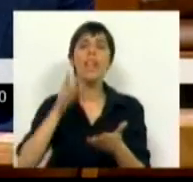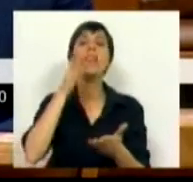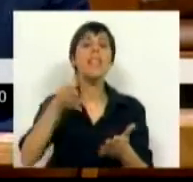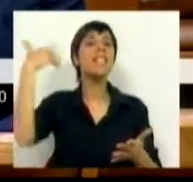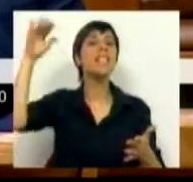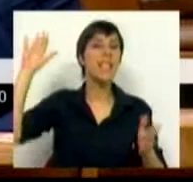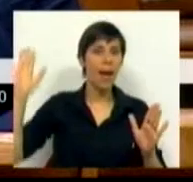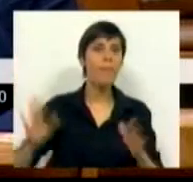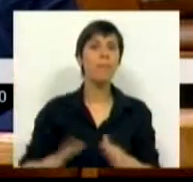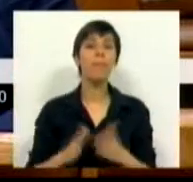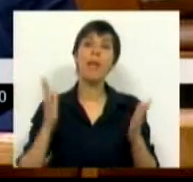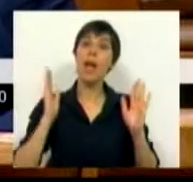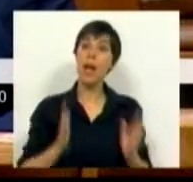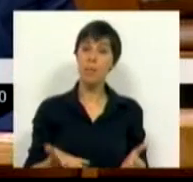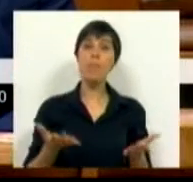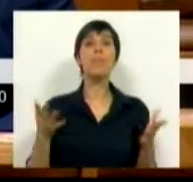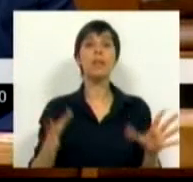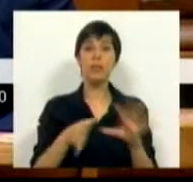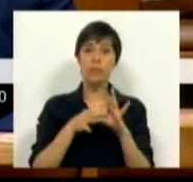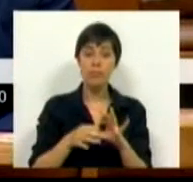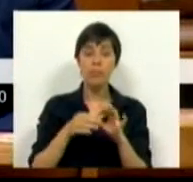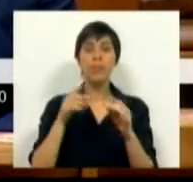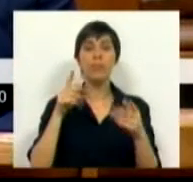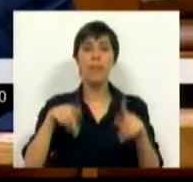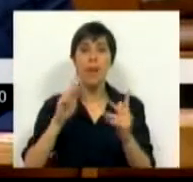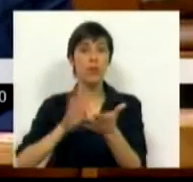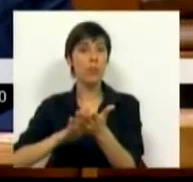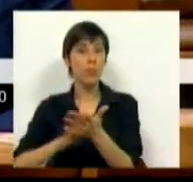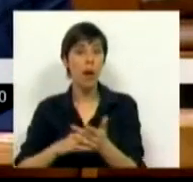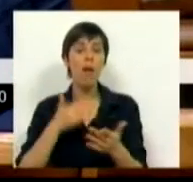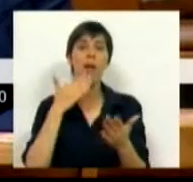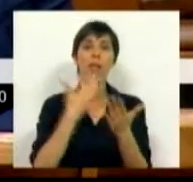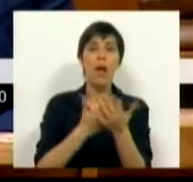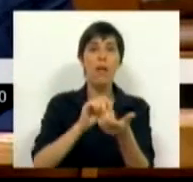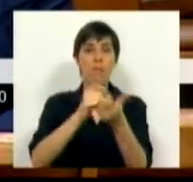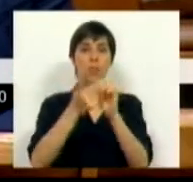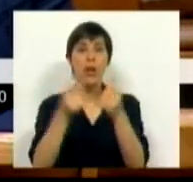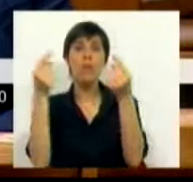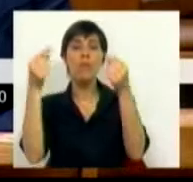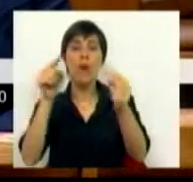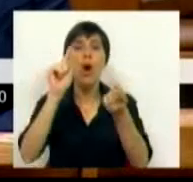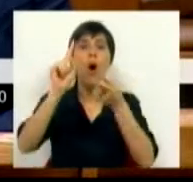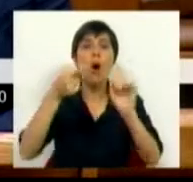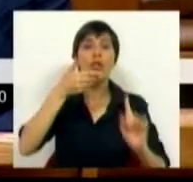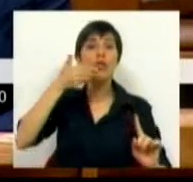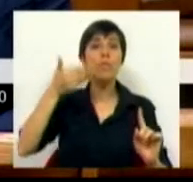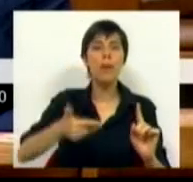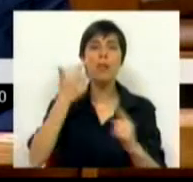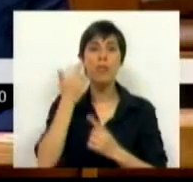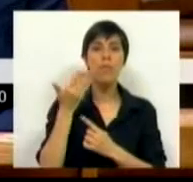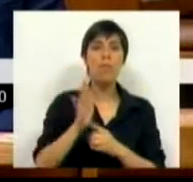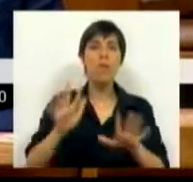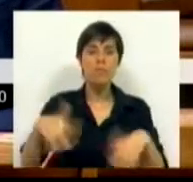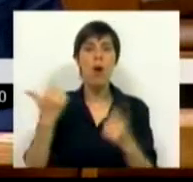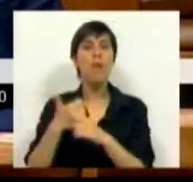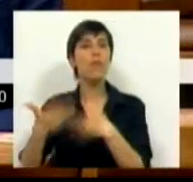dizia, é necessário consolidar métodos provados, adotar mudanças apenas para o que a experiência mostra